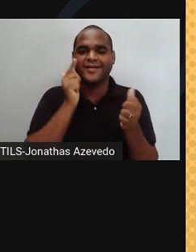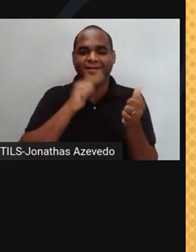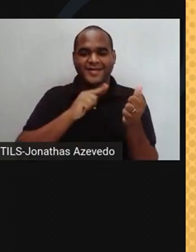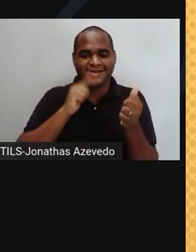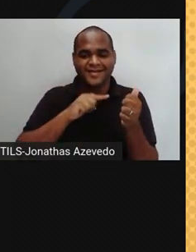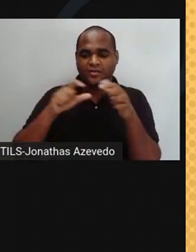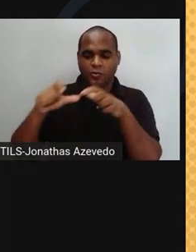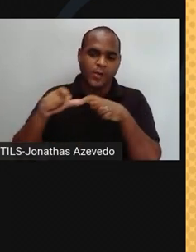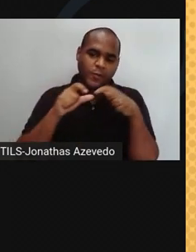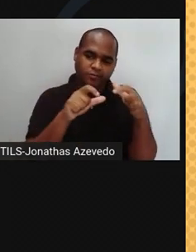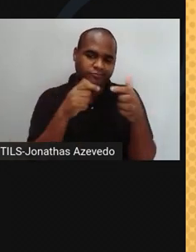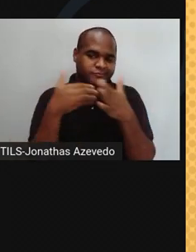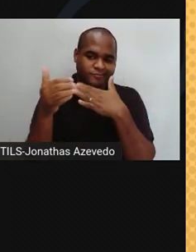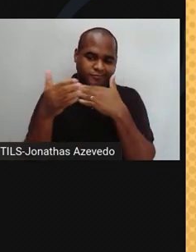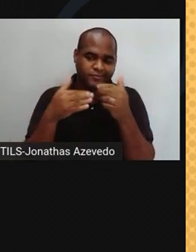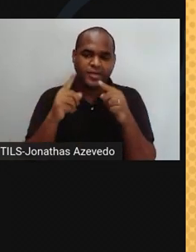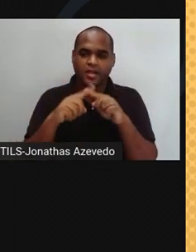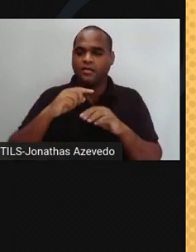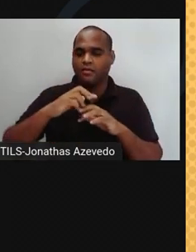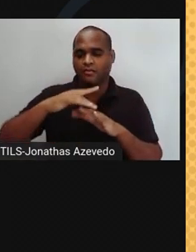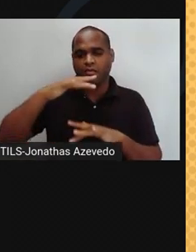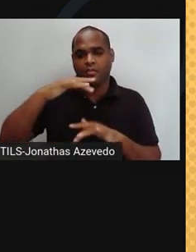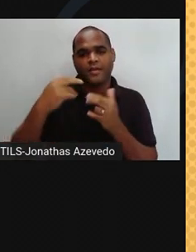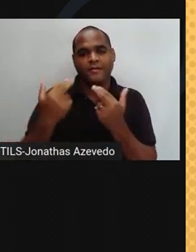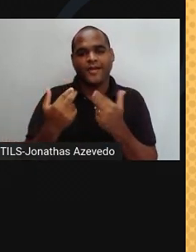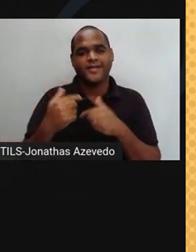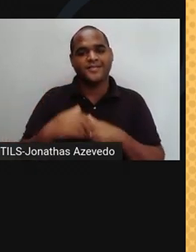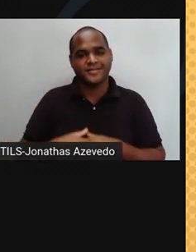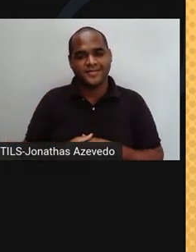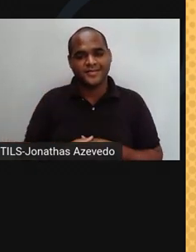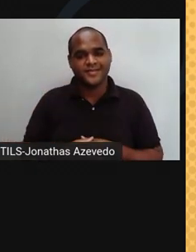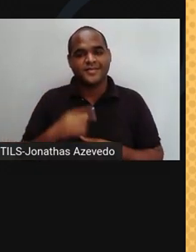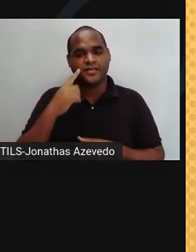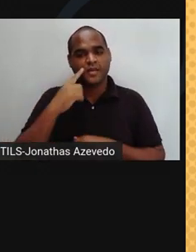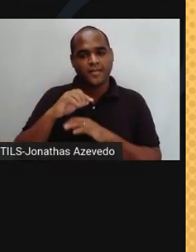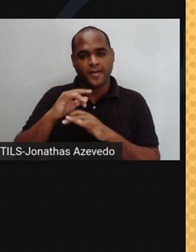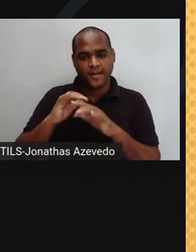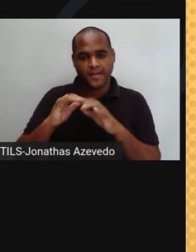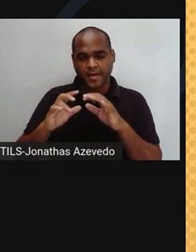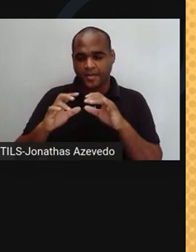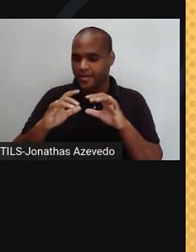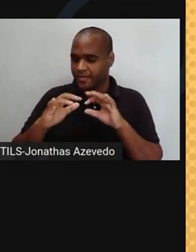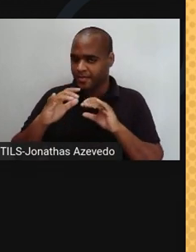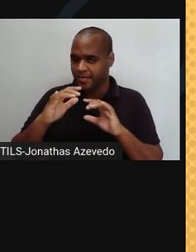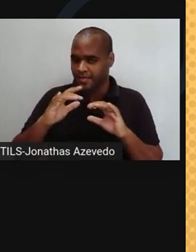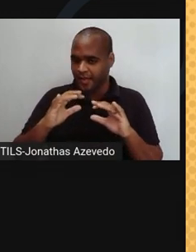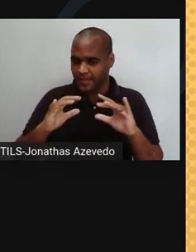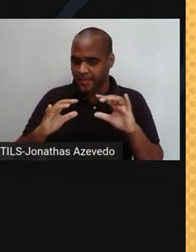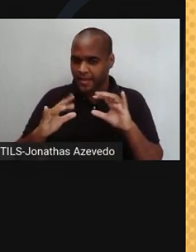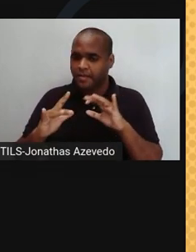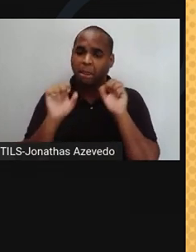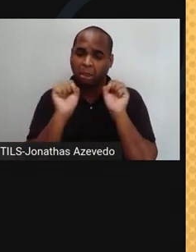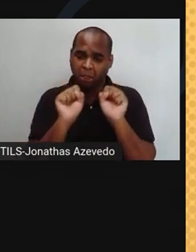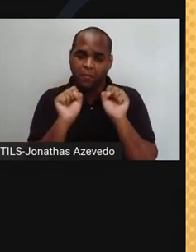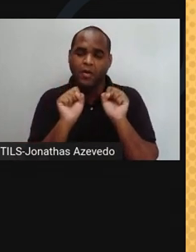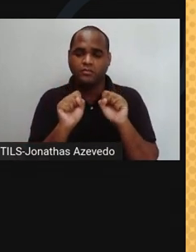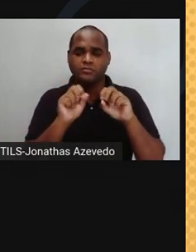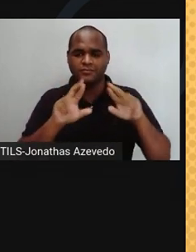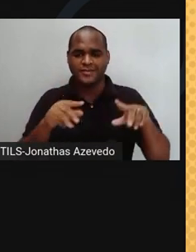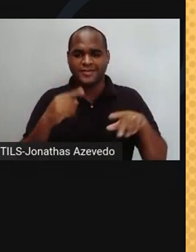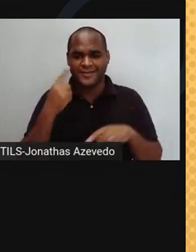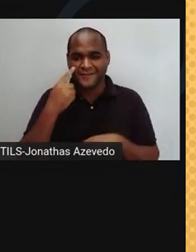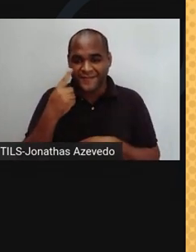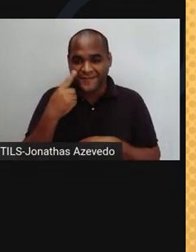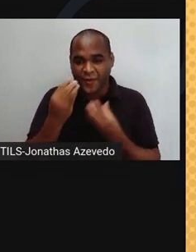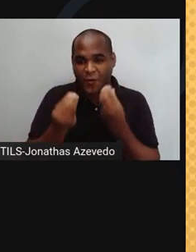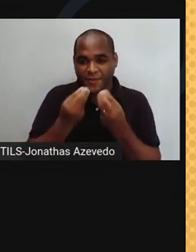está. E o volume é sempre o mesmo. As partículas estão separadas e podem se mover. Você está vendo